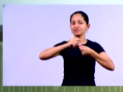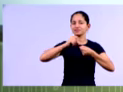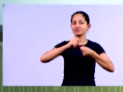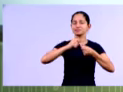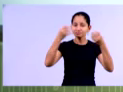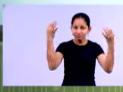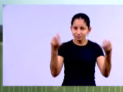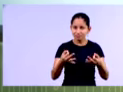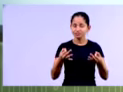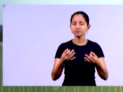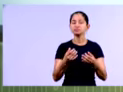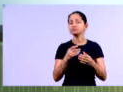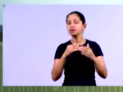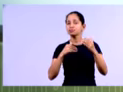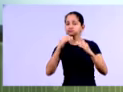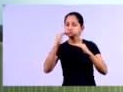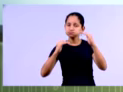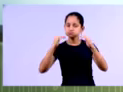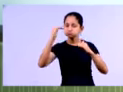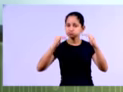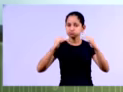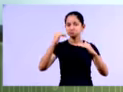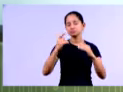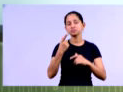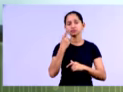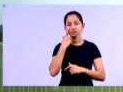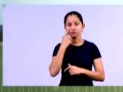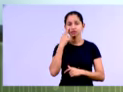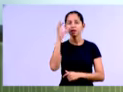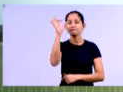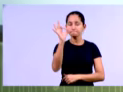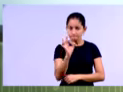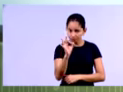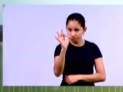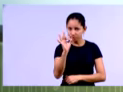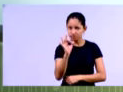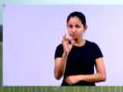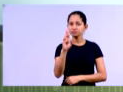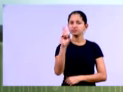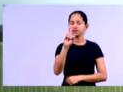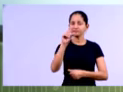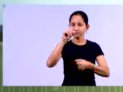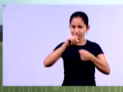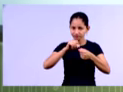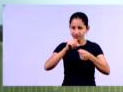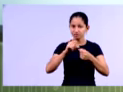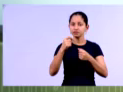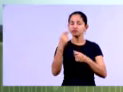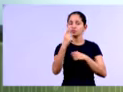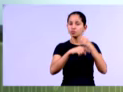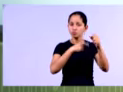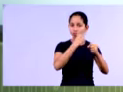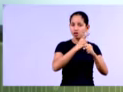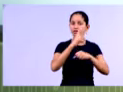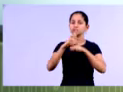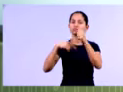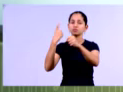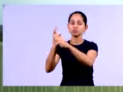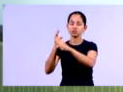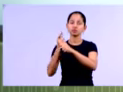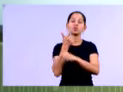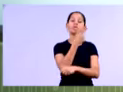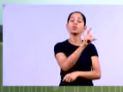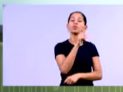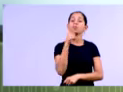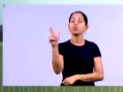crescimento ou essa queda, né, percentual da conta nos dois exercícios, na mesma conta, nos dois exercícios,